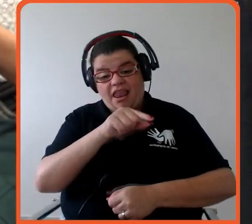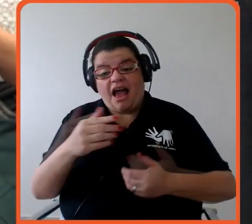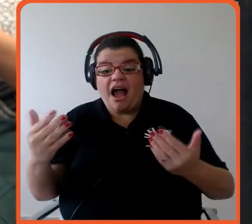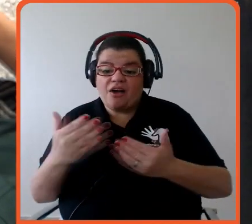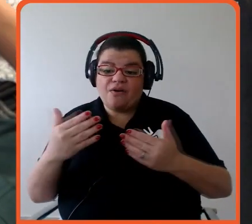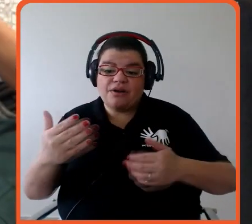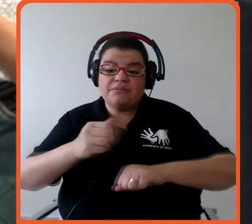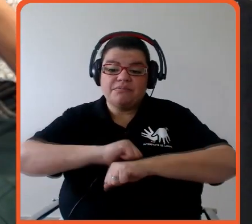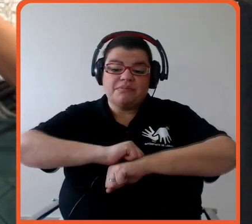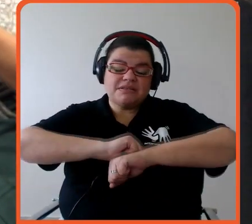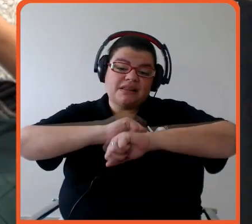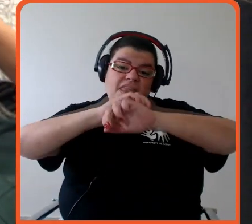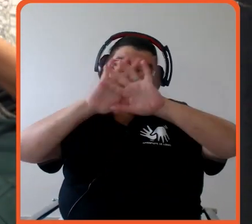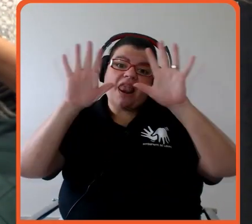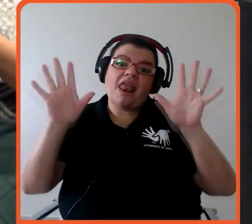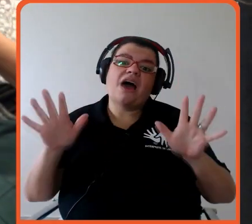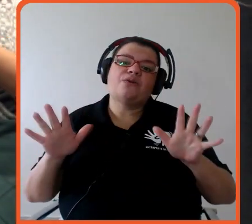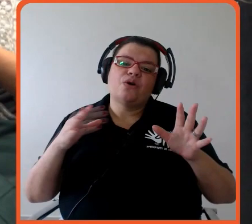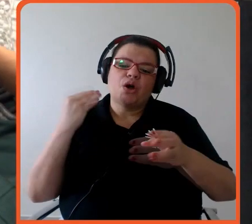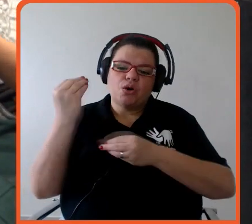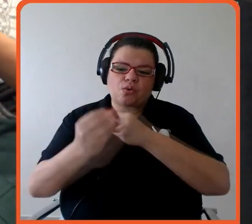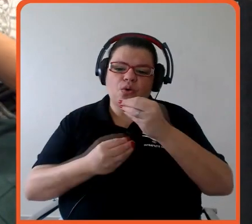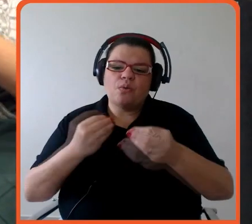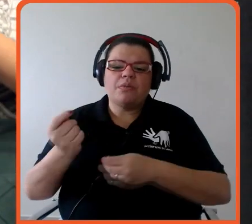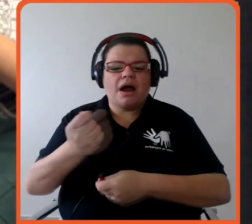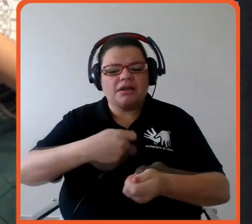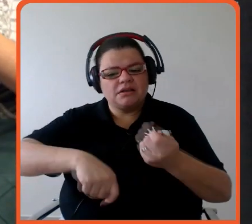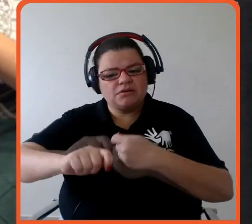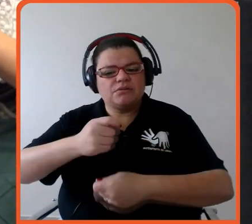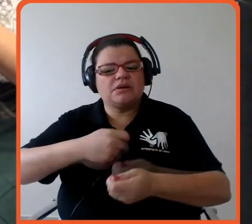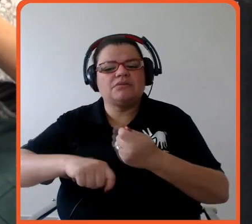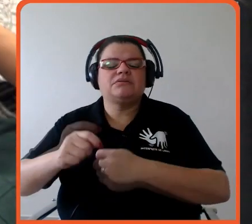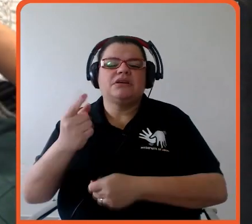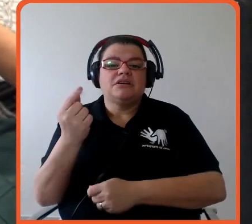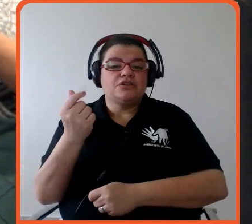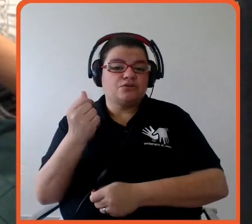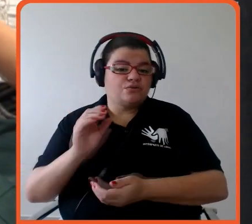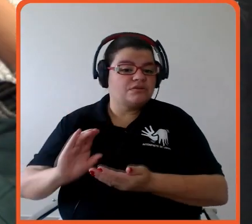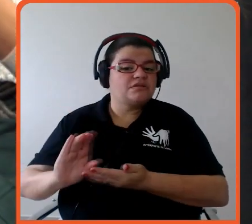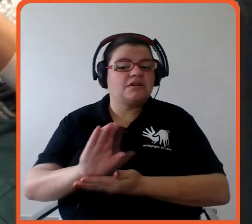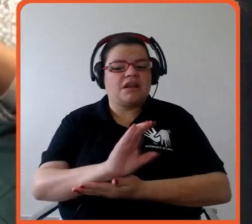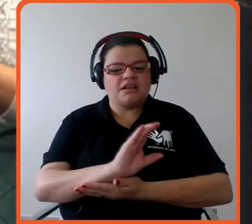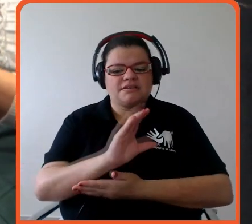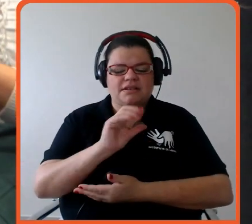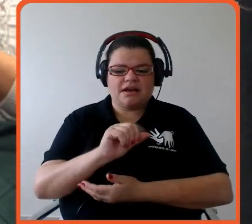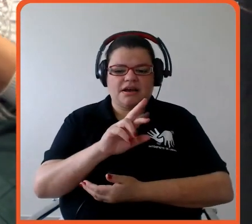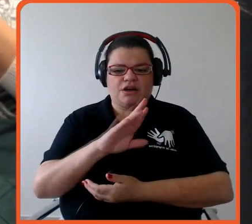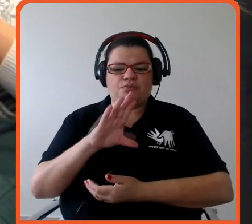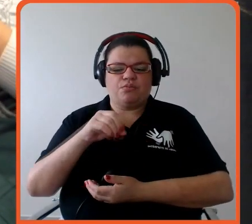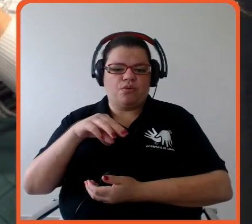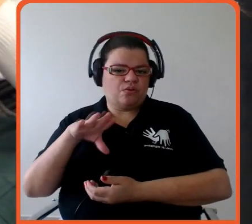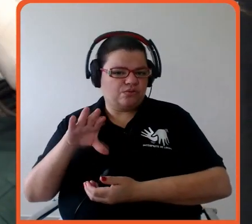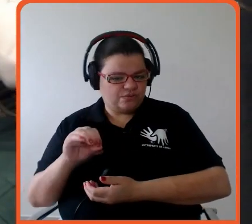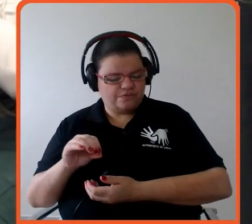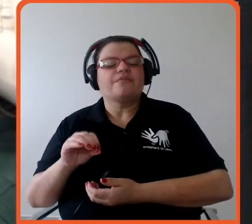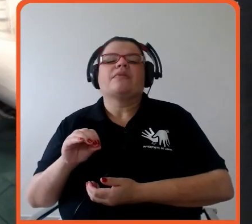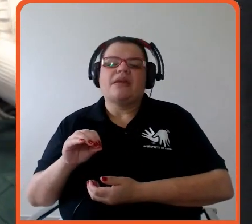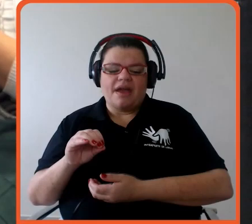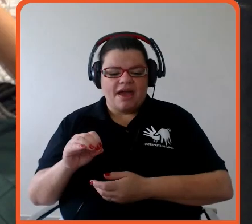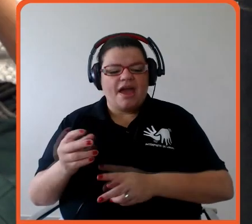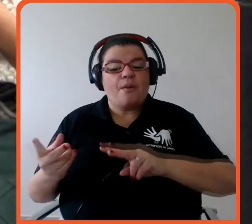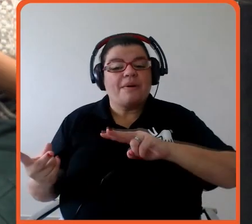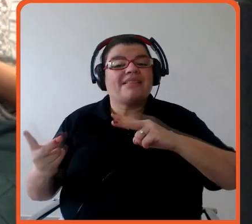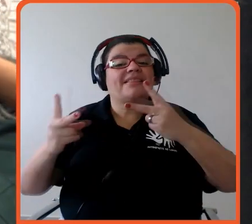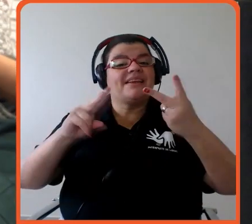que fique mais claro como é que vai ser feita a negociação dos créditos de carbono é óbvio que isso é uma transição para um